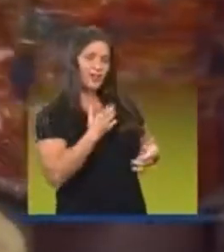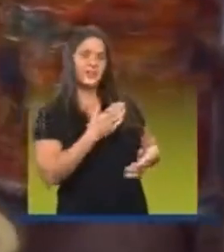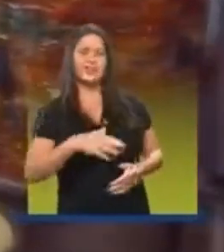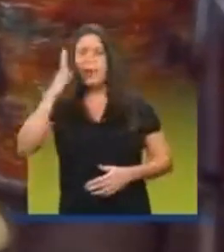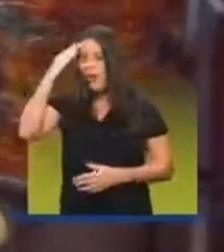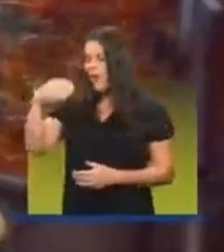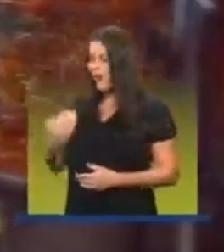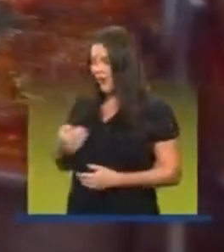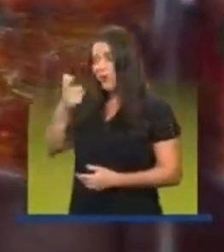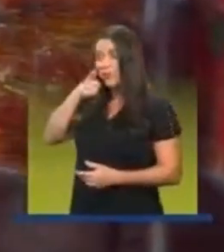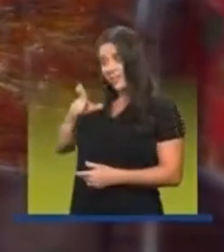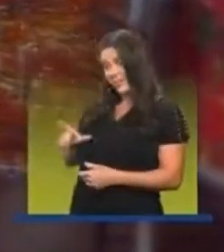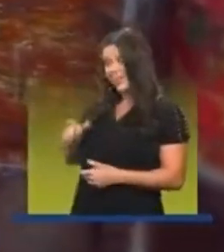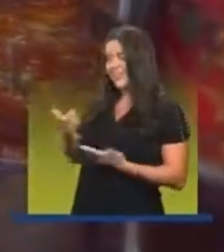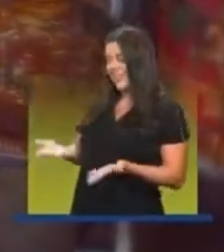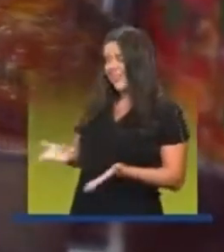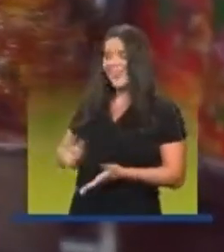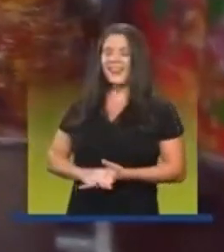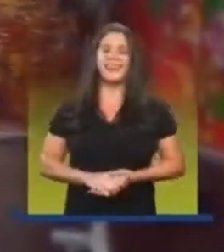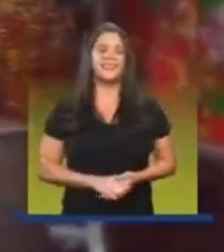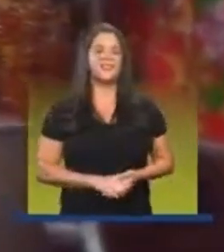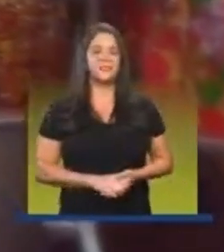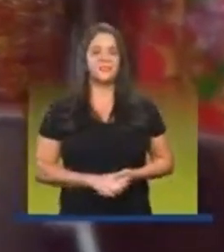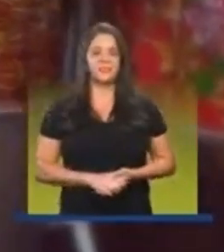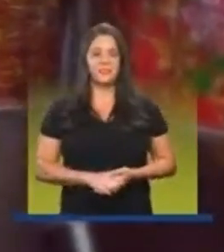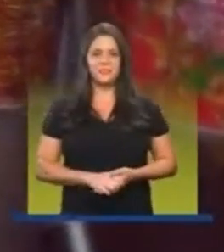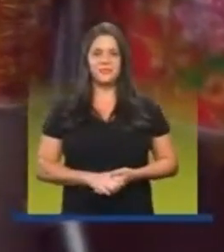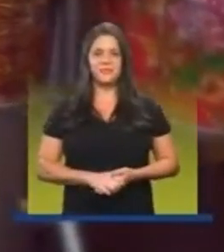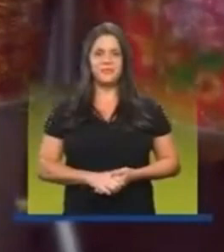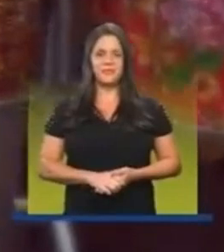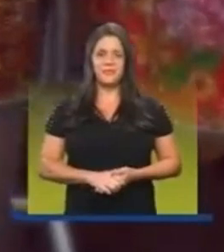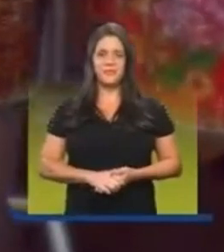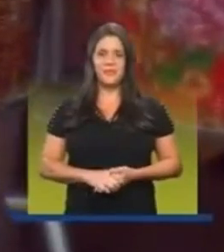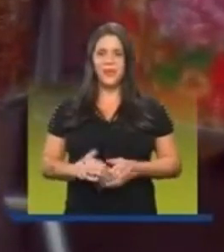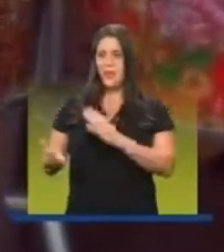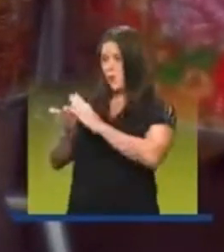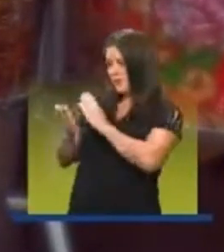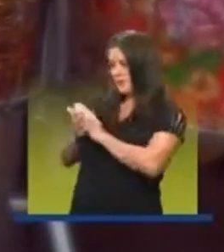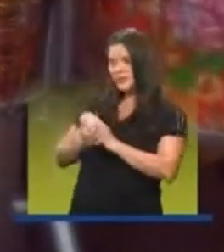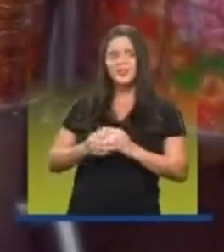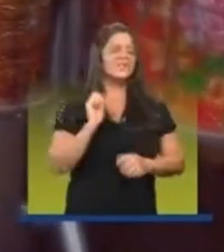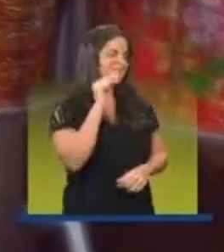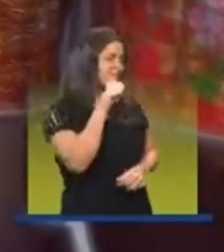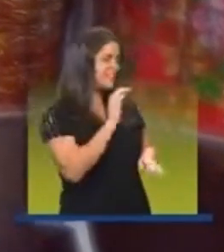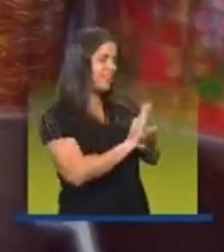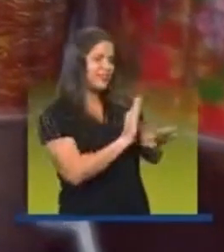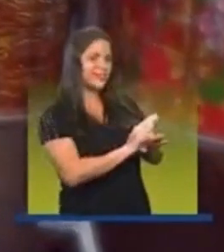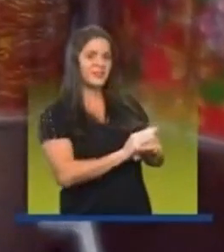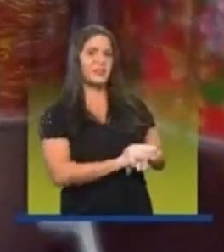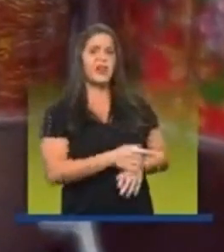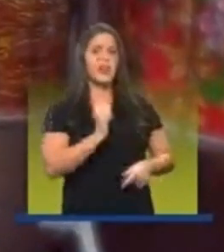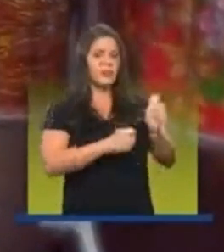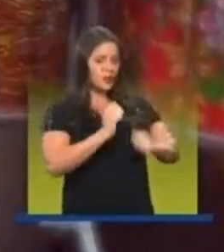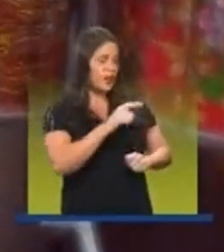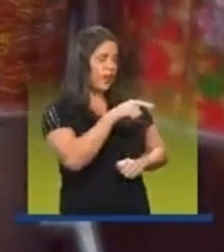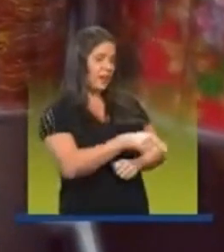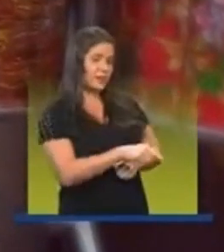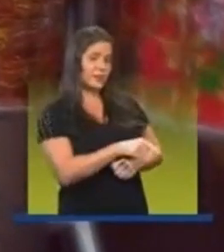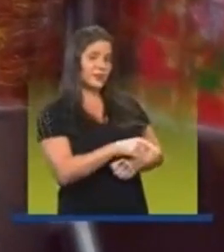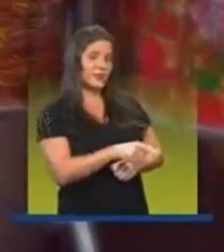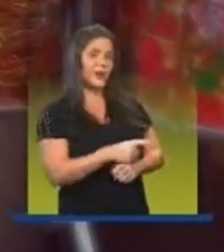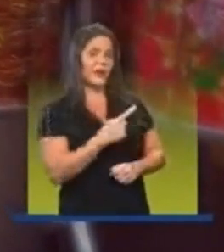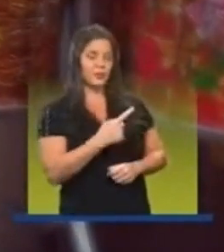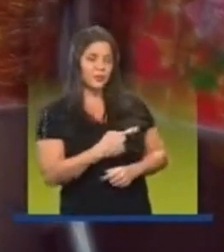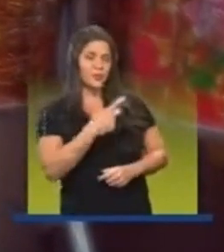honra! Agora vamos ver se eu consigo, né? É. Vamos lá? Ajuda. O que a gente vai tocar? A gente vai tocar esse som aqui, ó.